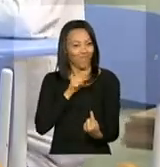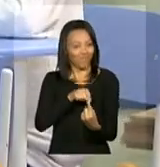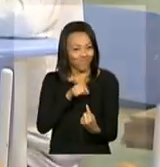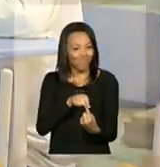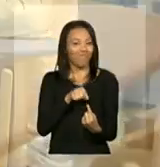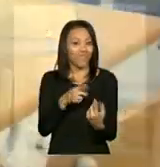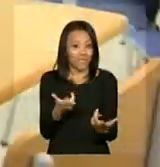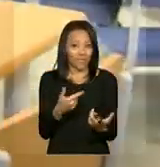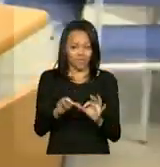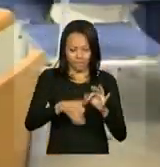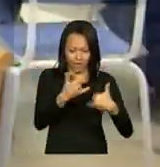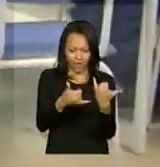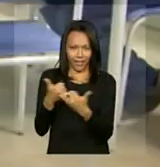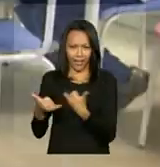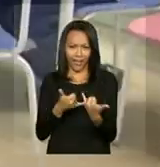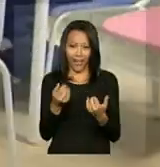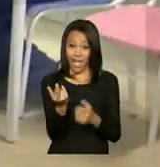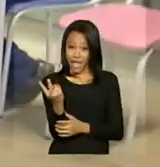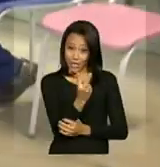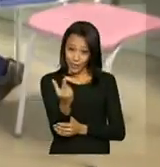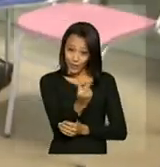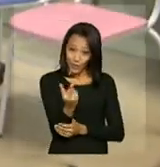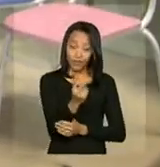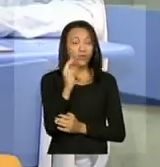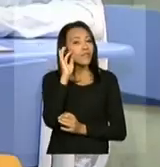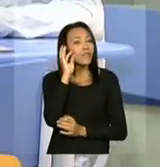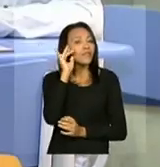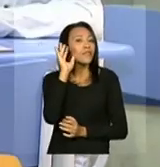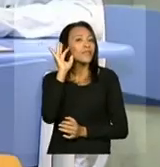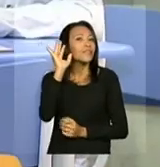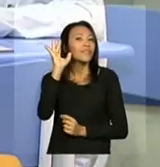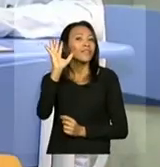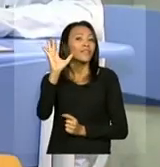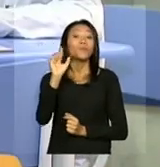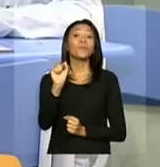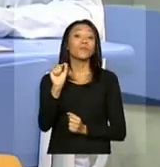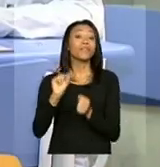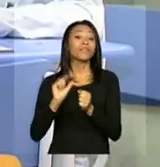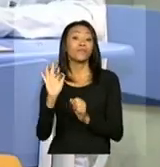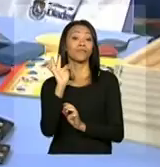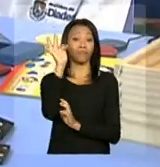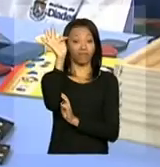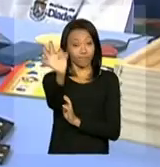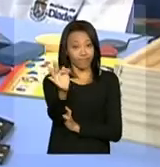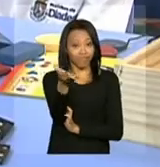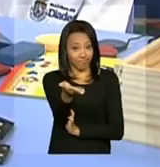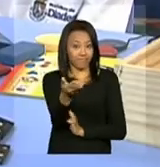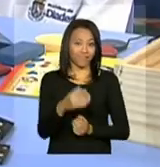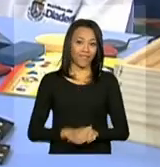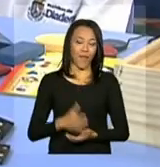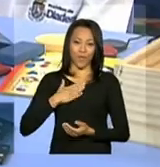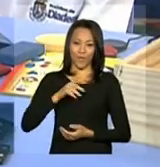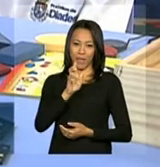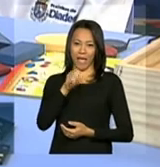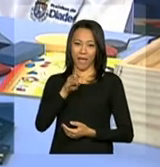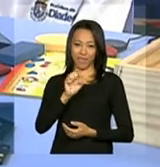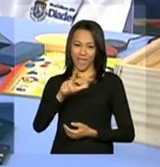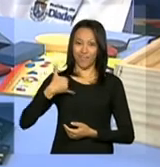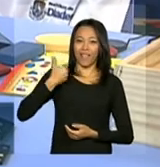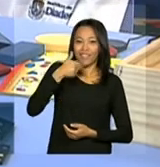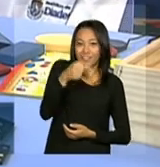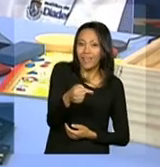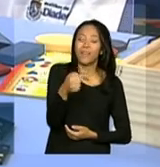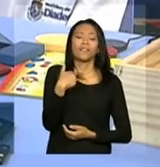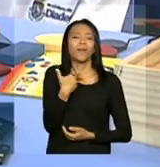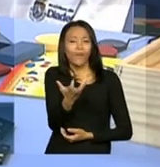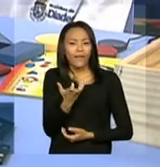diversão do jogo, esses dois já alimentam sonhos sobre o que fazer no futuro. Meu nome é Gabriel, tenho sete anos,